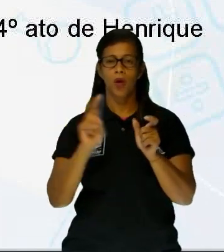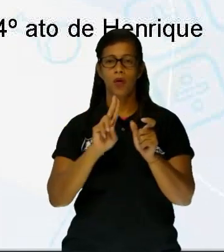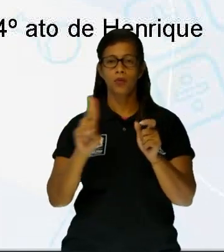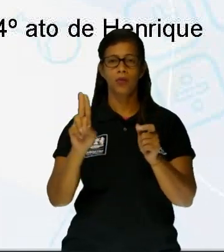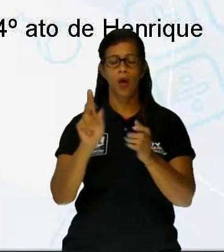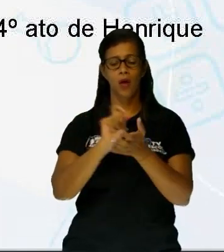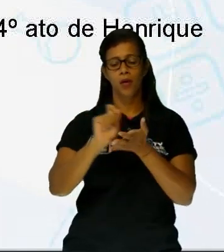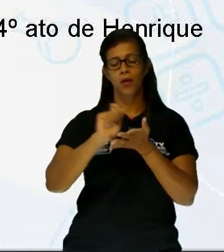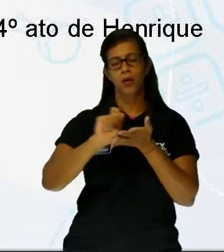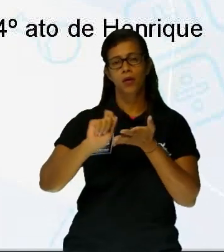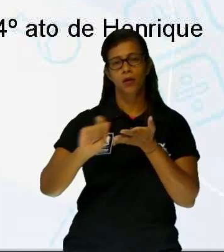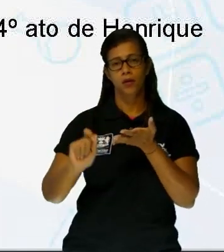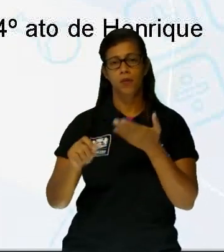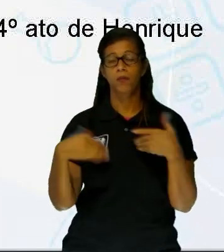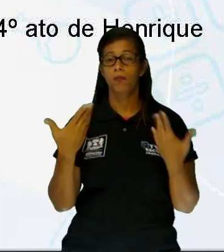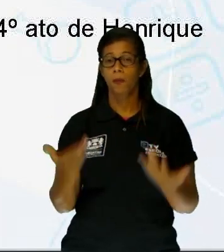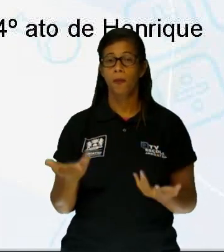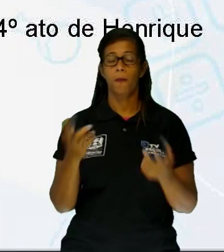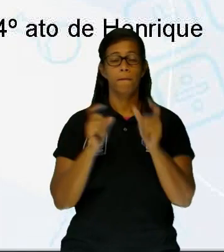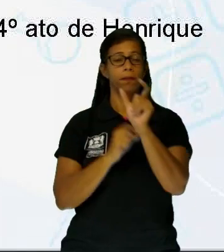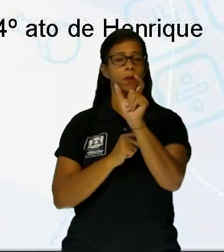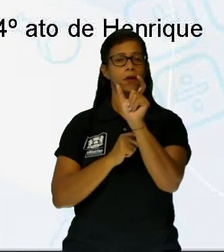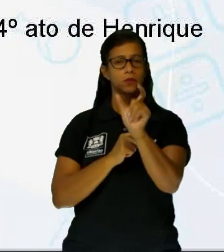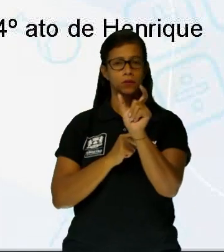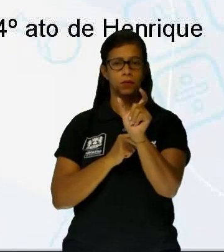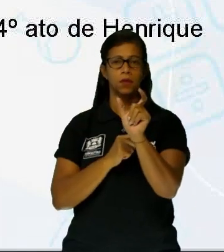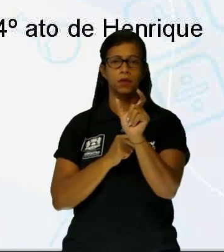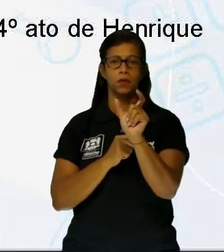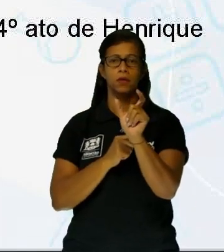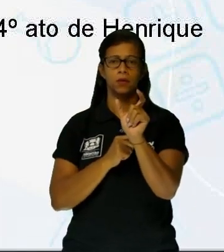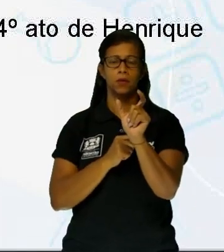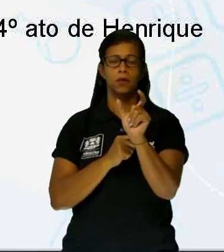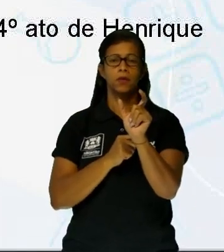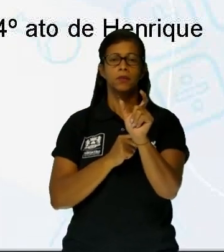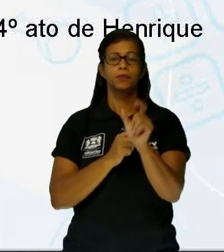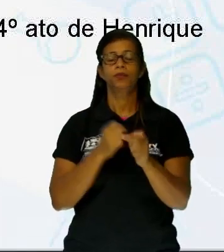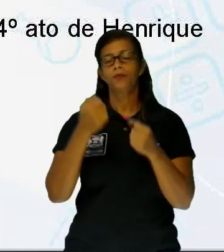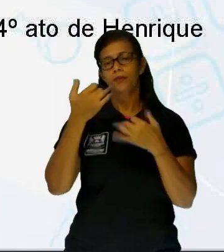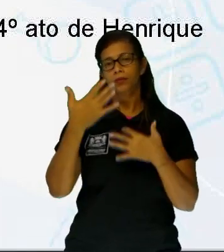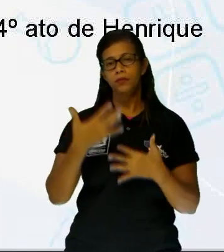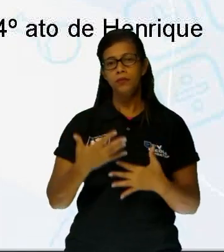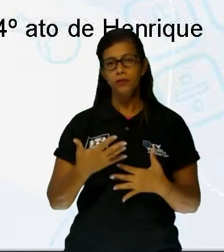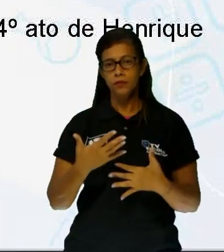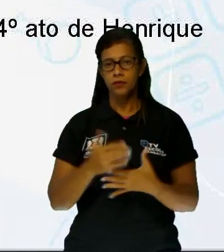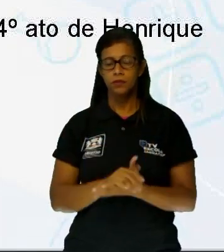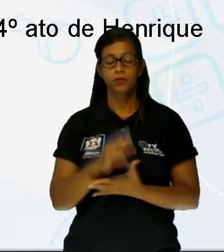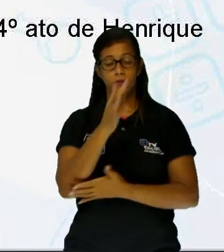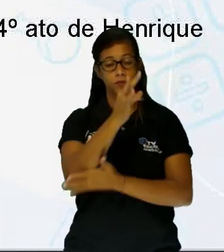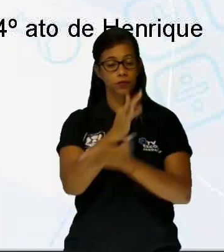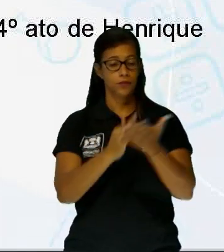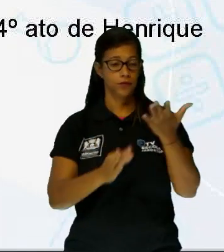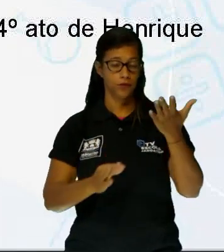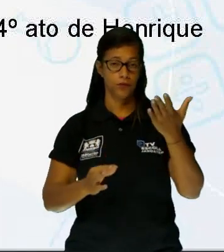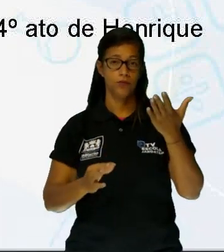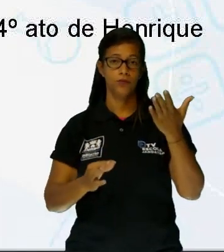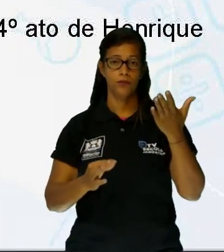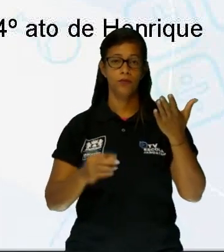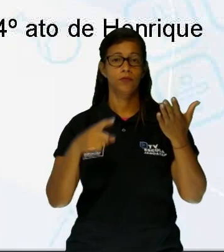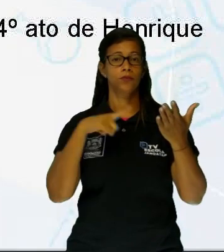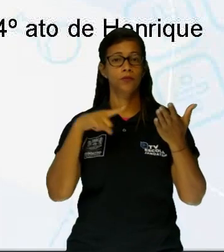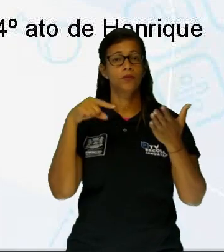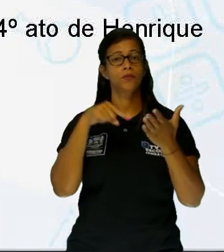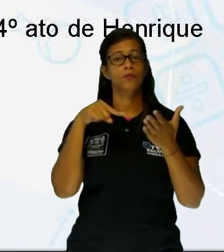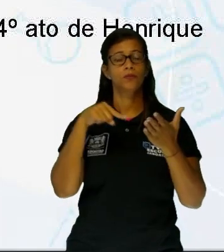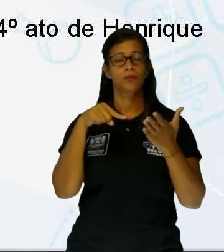termo vaticínio, quando relacionado ao que o texto constrói, que é falando sobre o constrangimento e a dor,